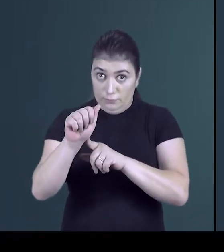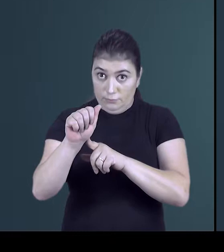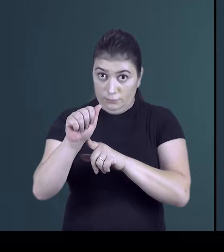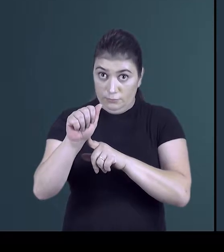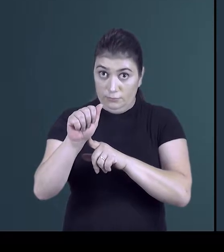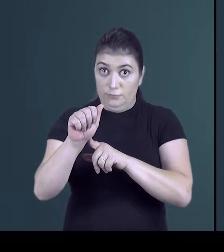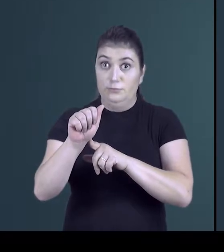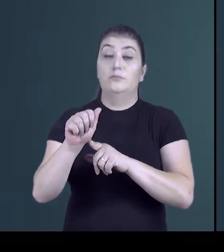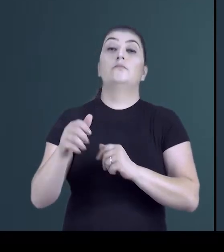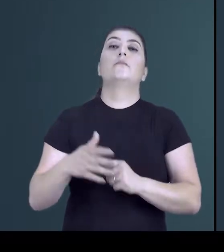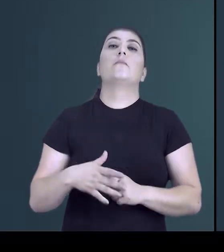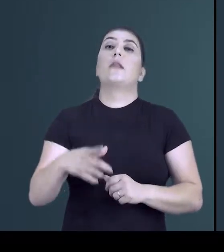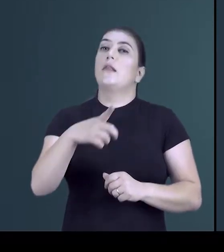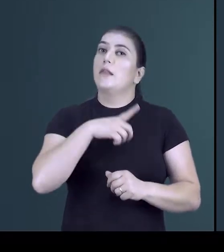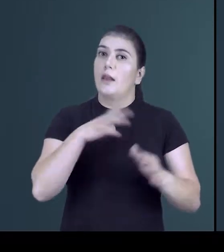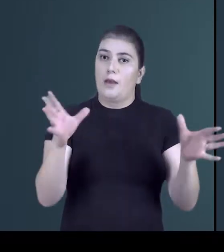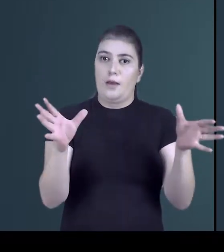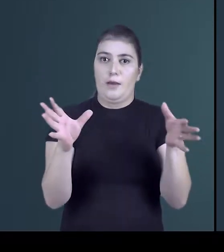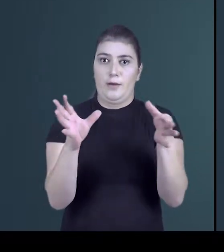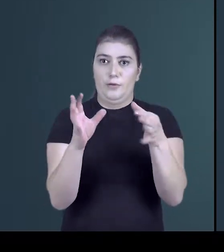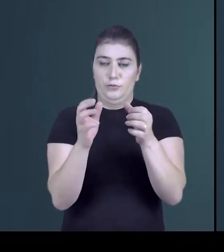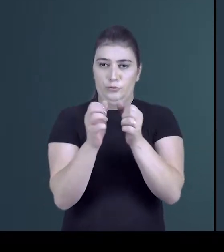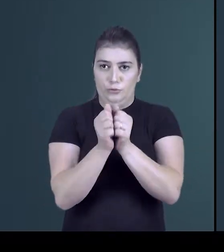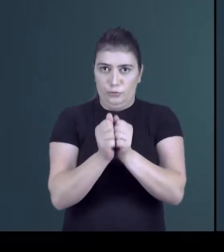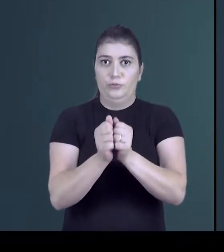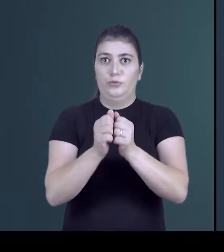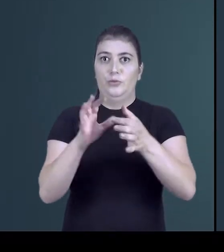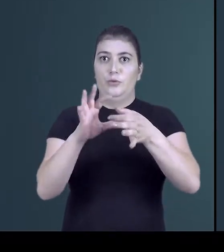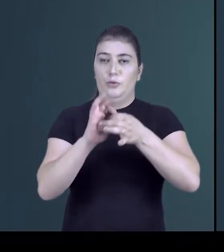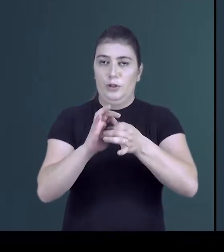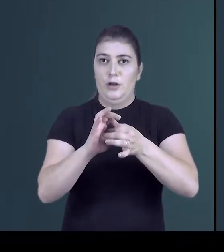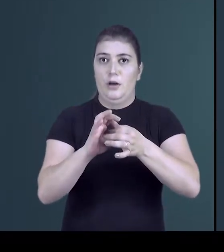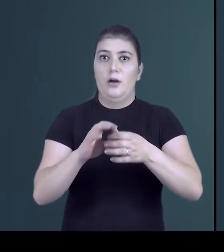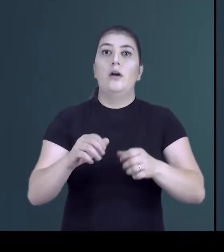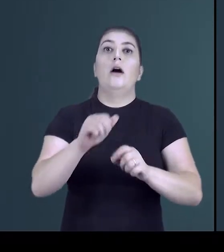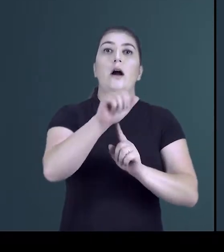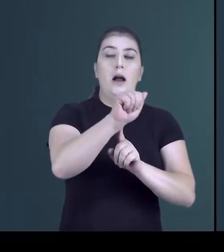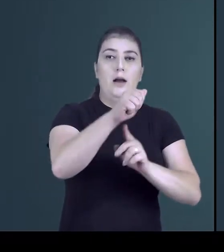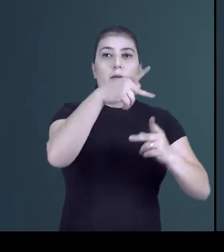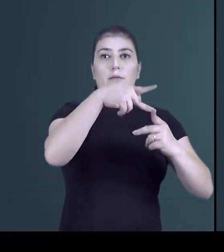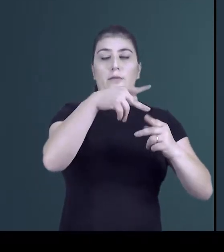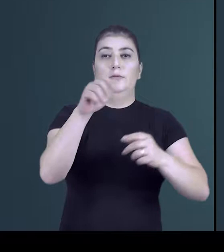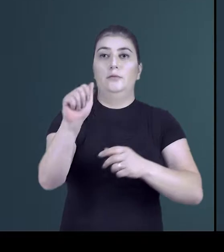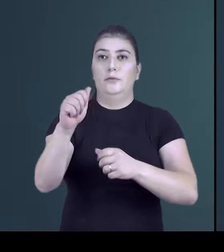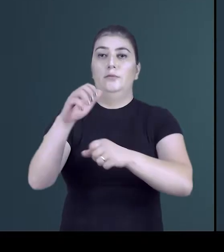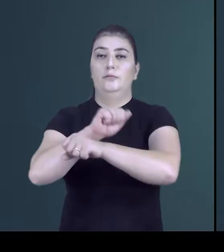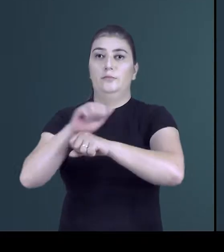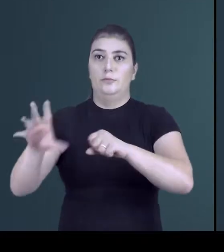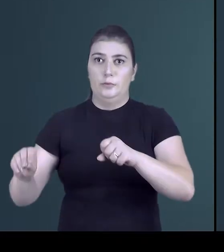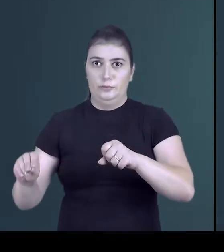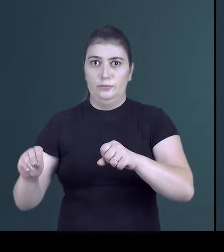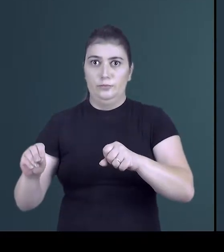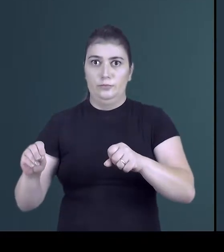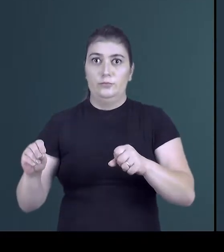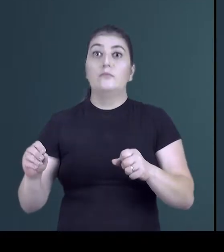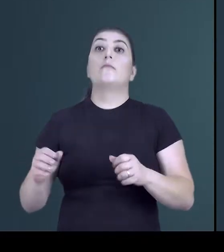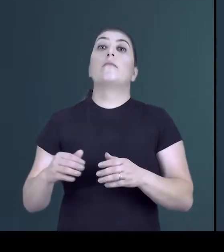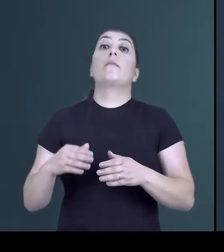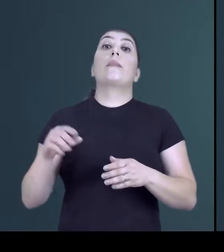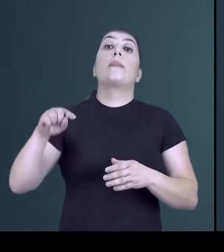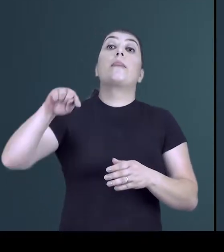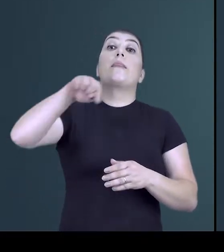pelo substantivo, temos a união desse a, preposição, mais o a, artigo. Temos o estudo com sinal